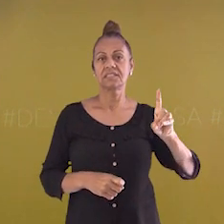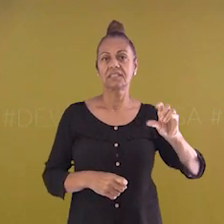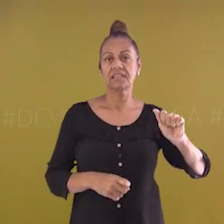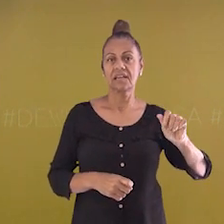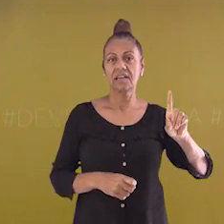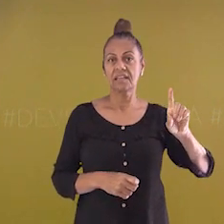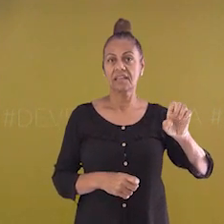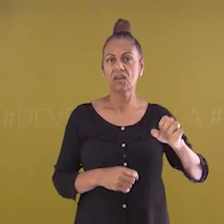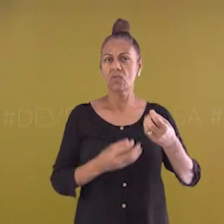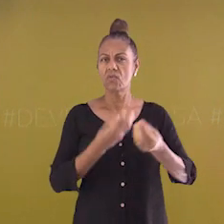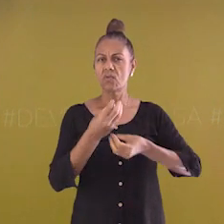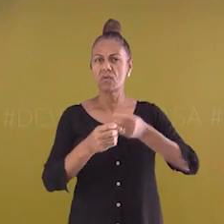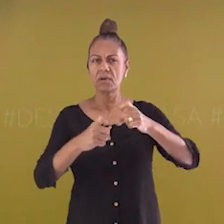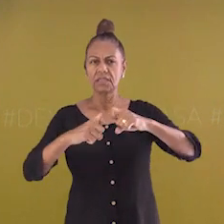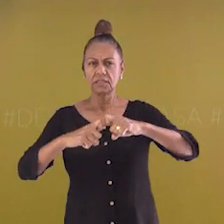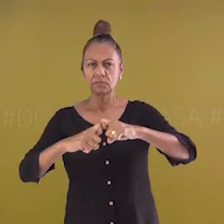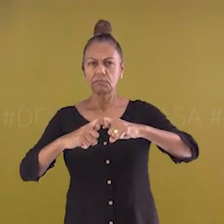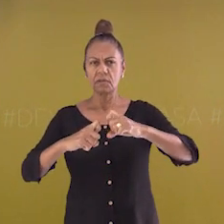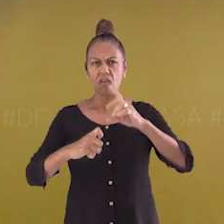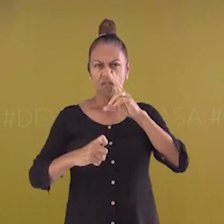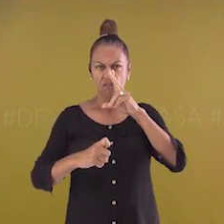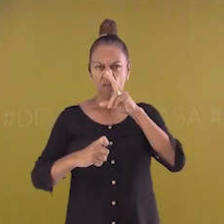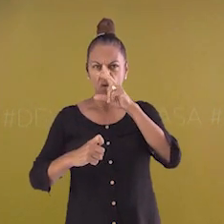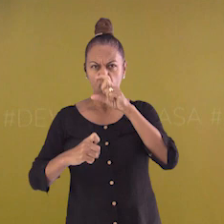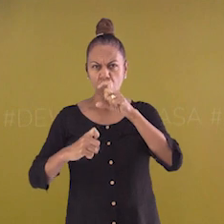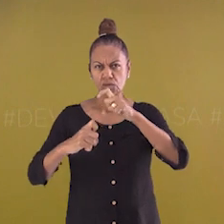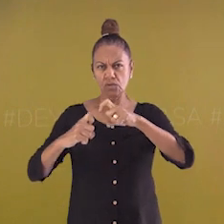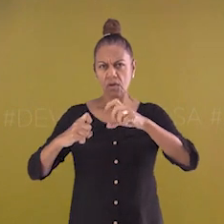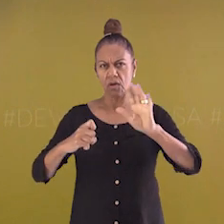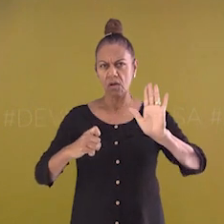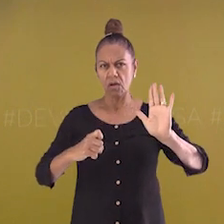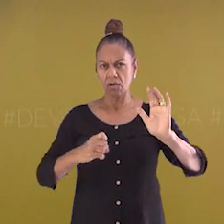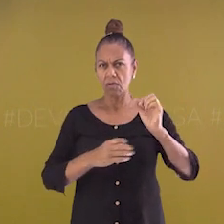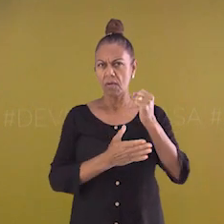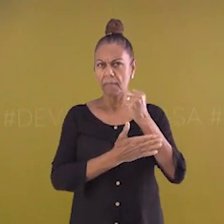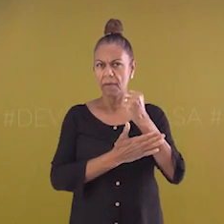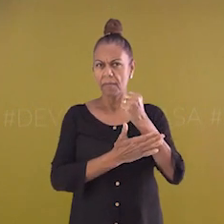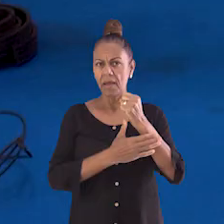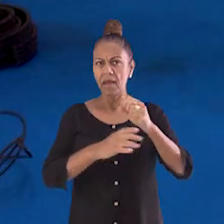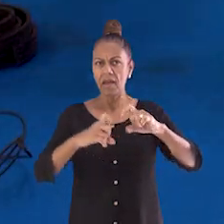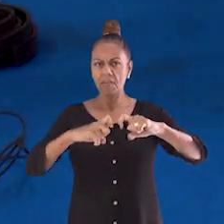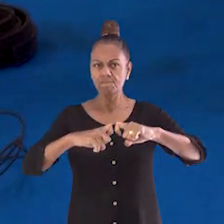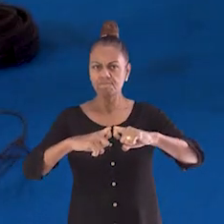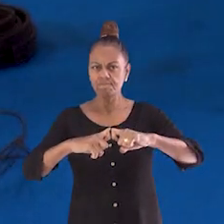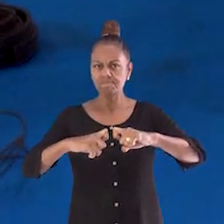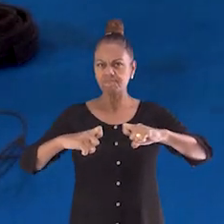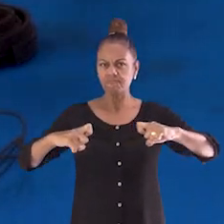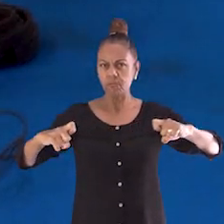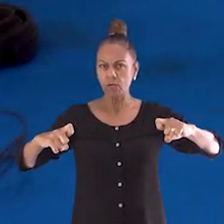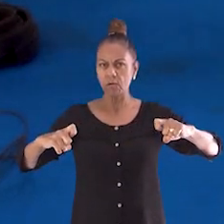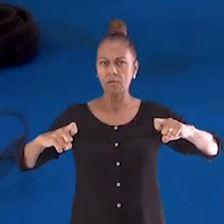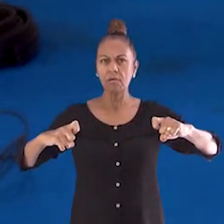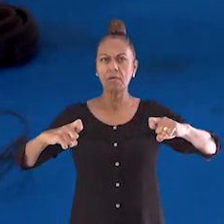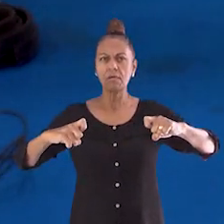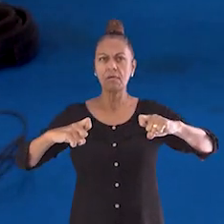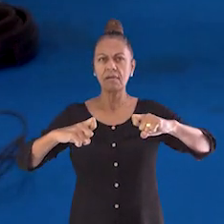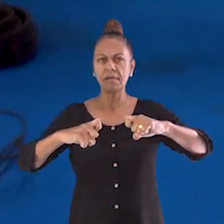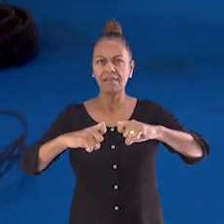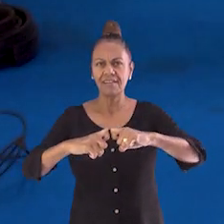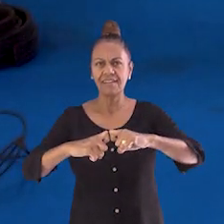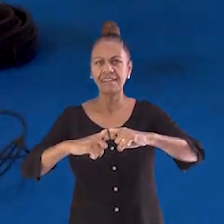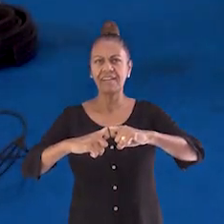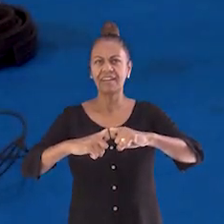estica a partir da aplicação de uma força que é feita pelo meu próprio braço e retorna ao seu tamanho